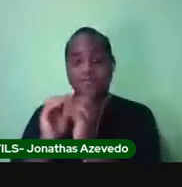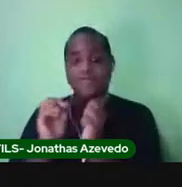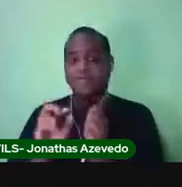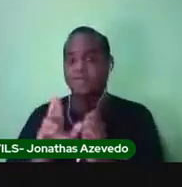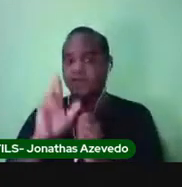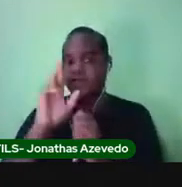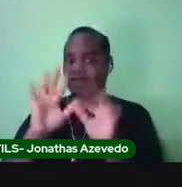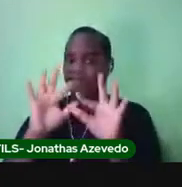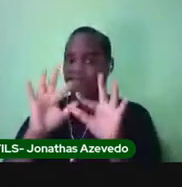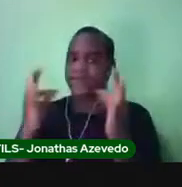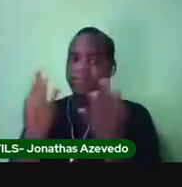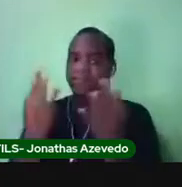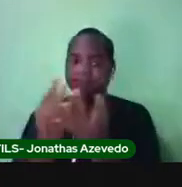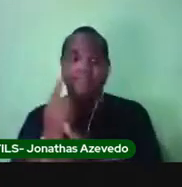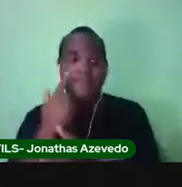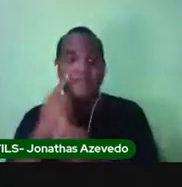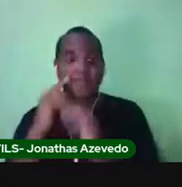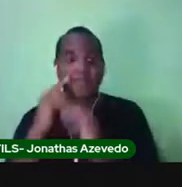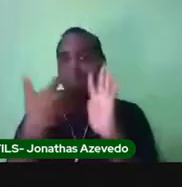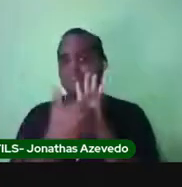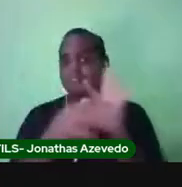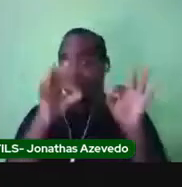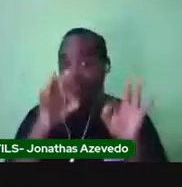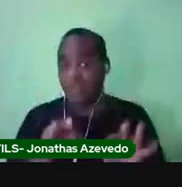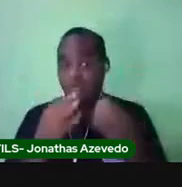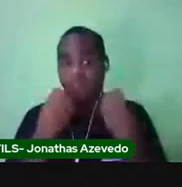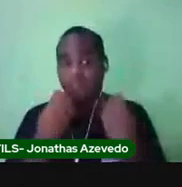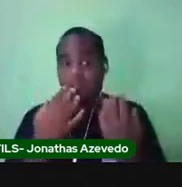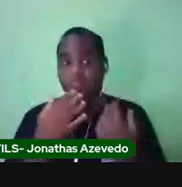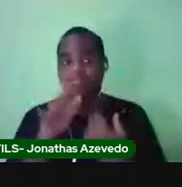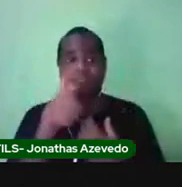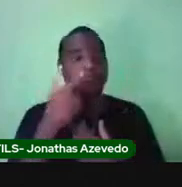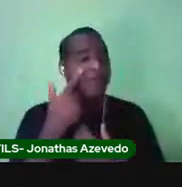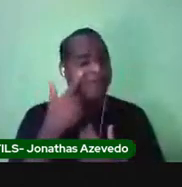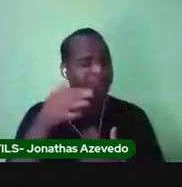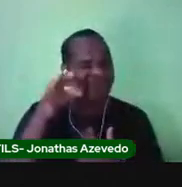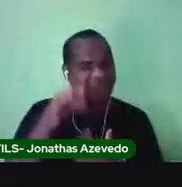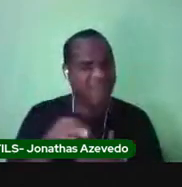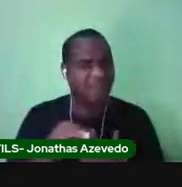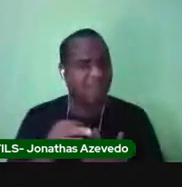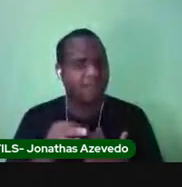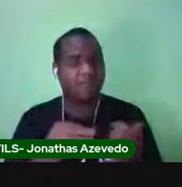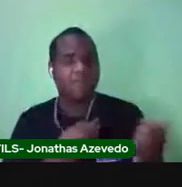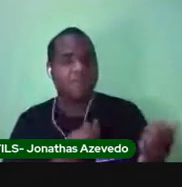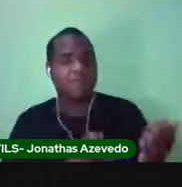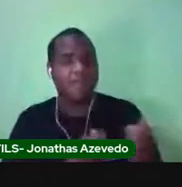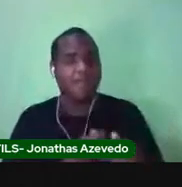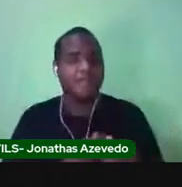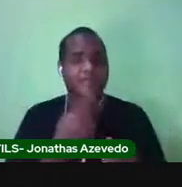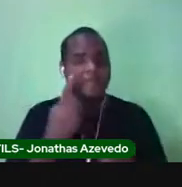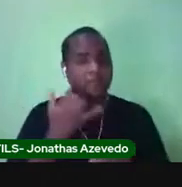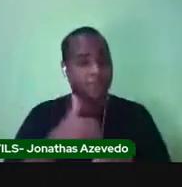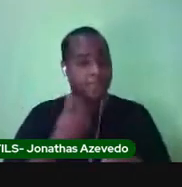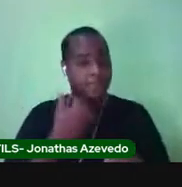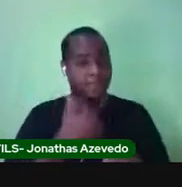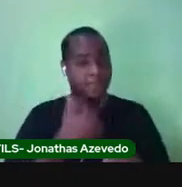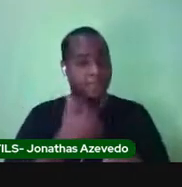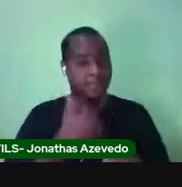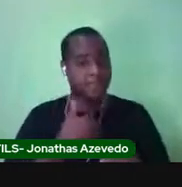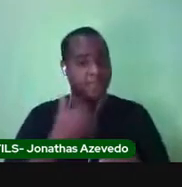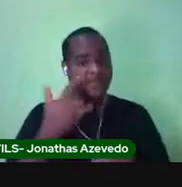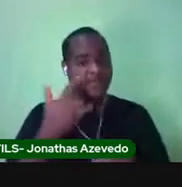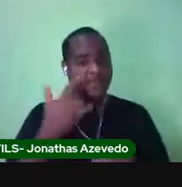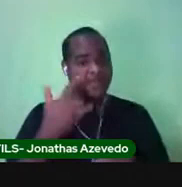Pró, como é eu vou saber que está atualizado? Você vai... Sabe a sua idade, né? Então, você vai olhar a sua idade e vai olhar lá nos